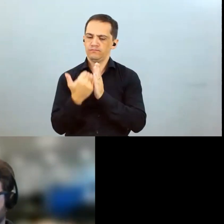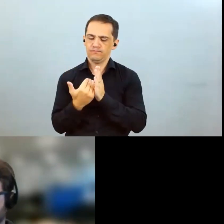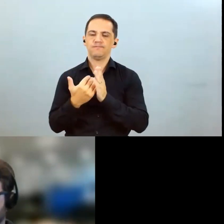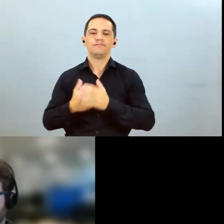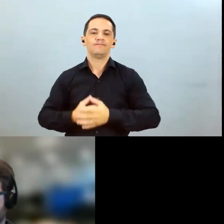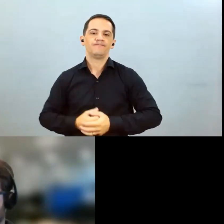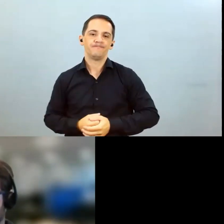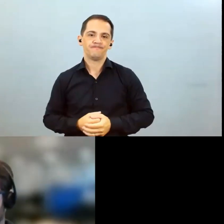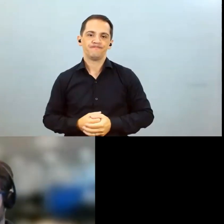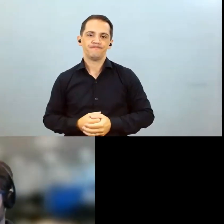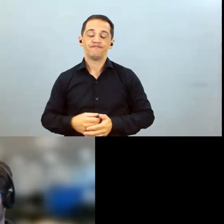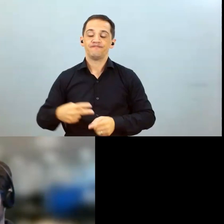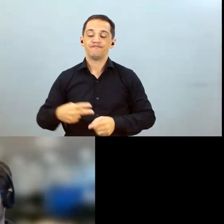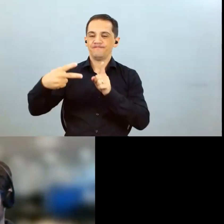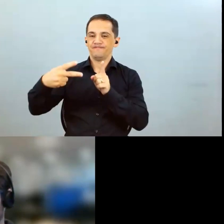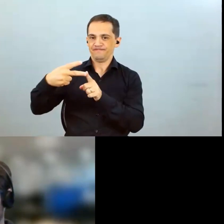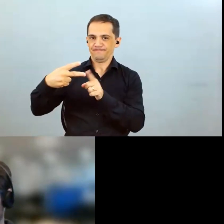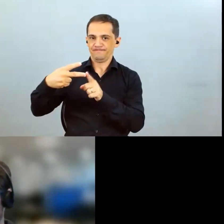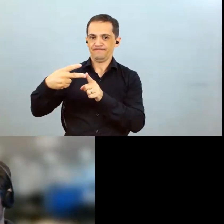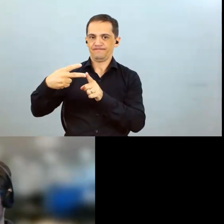segunda pergunta alocação de capital